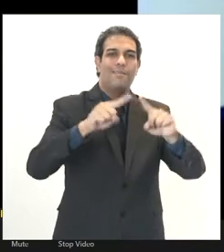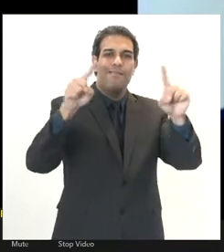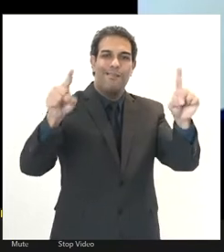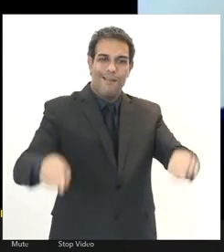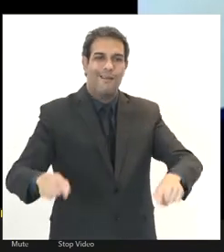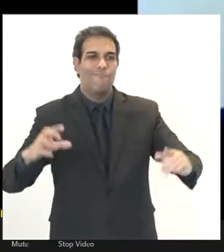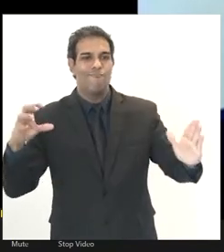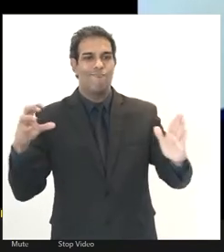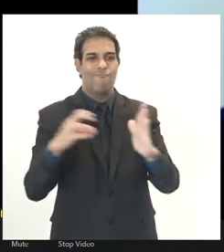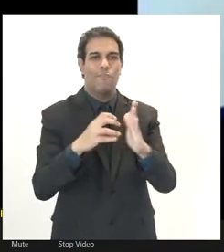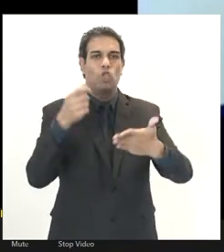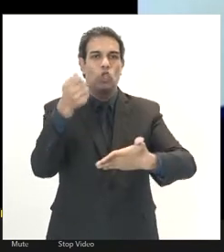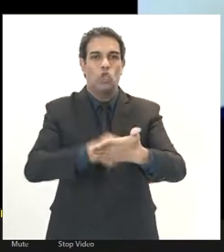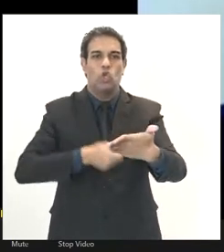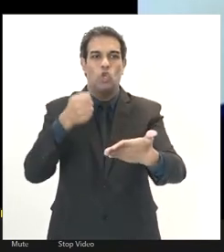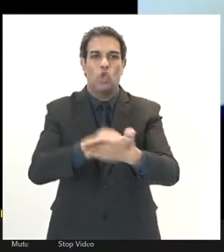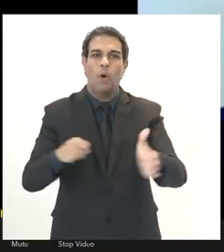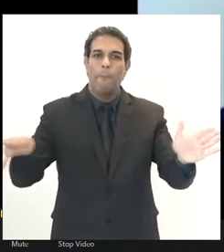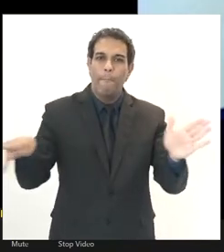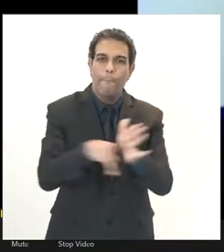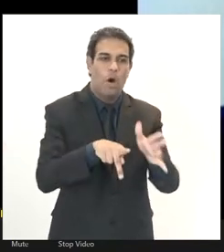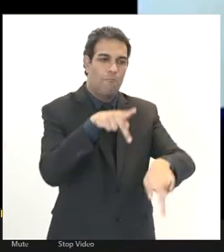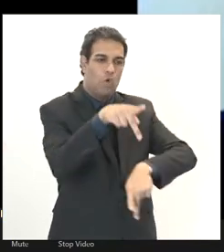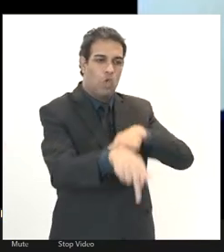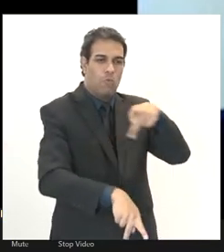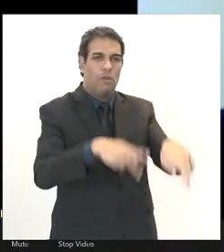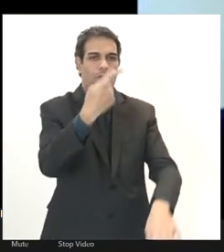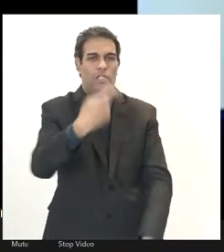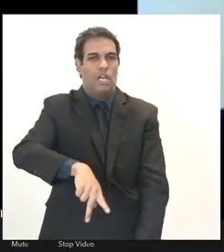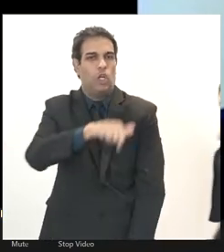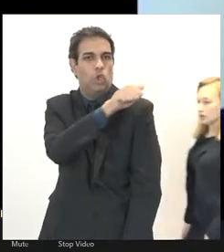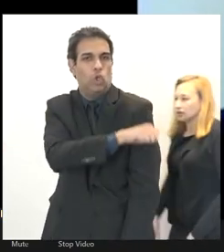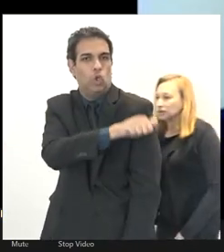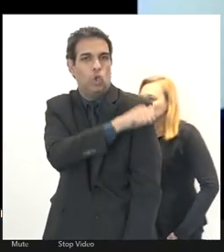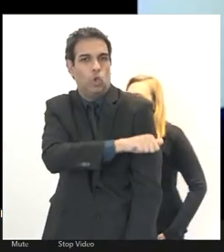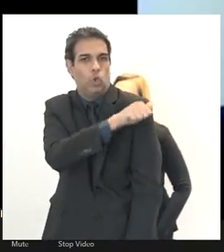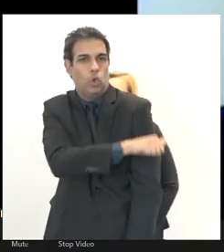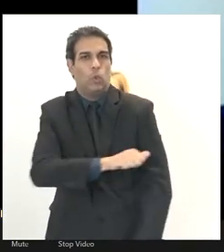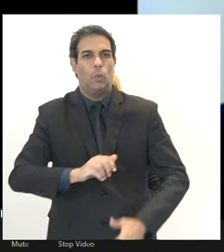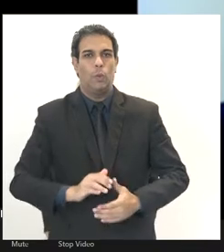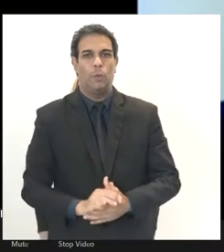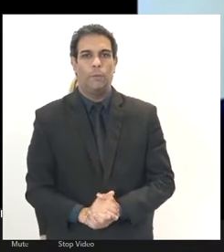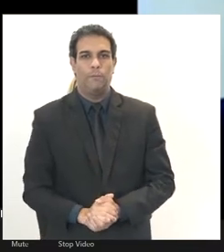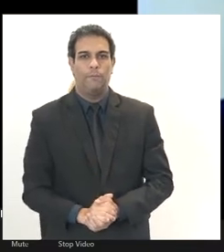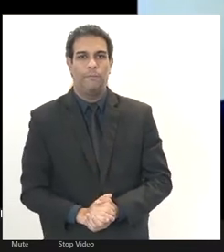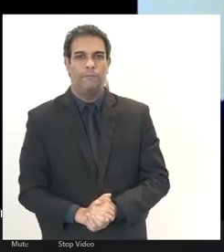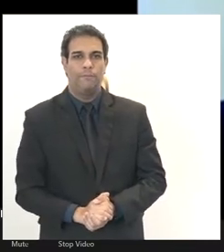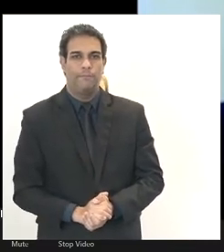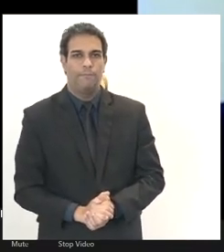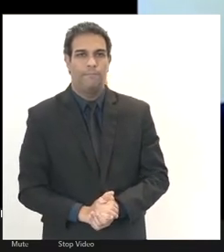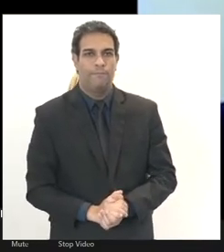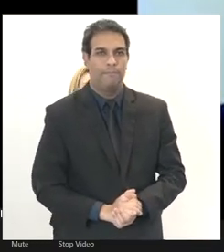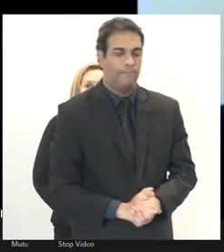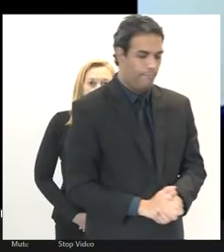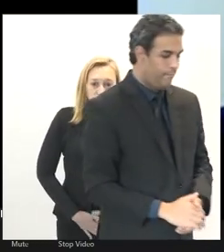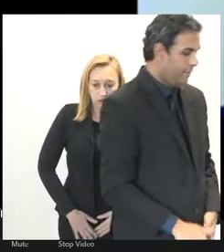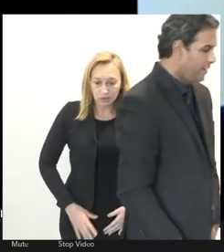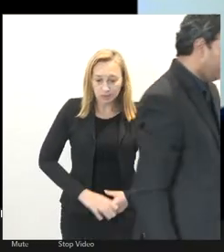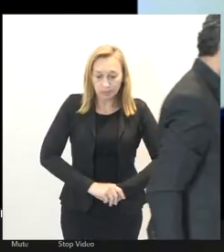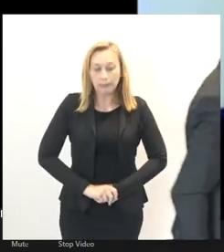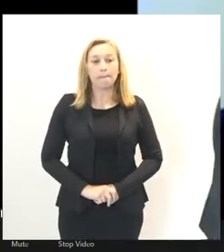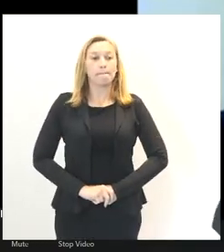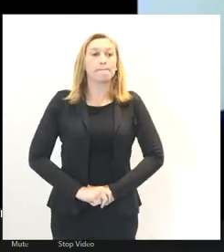luta, na verdade, é uma luta do povo brasileiro. Eu gostaria de agradecer o convite,